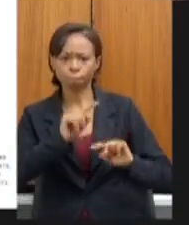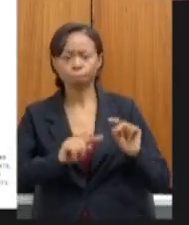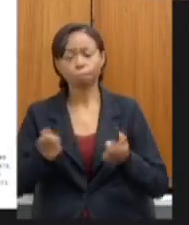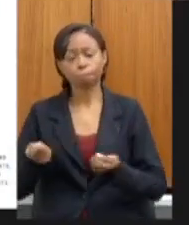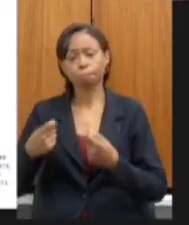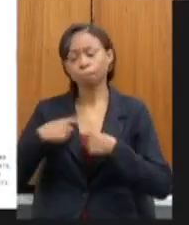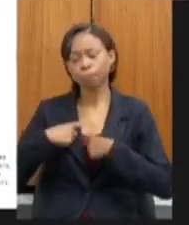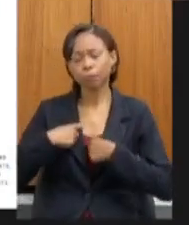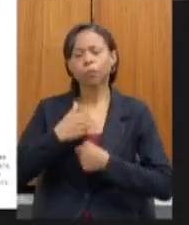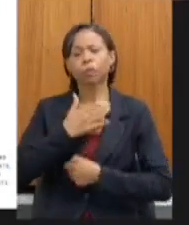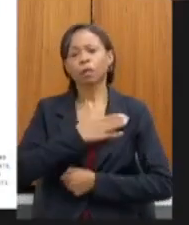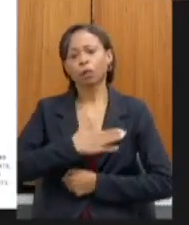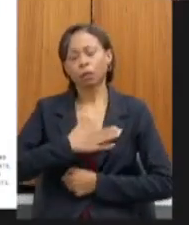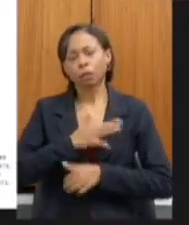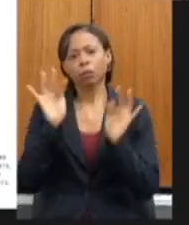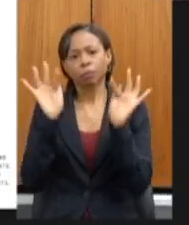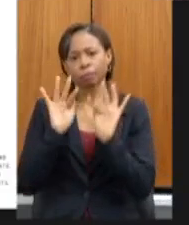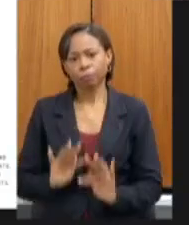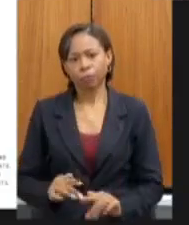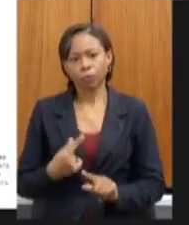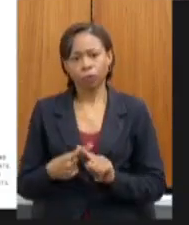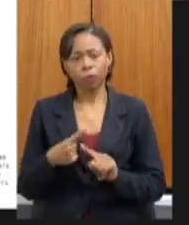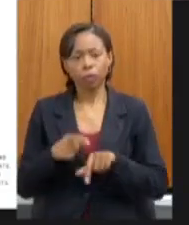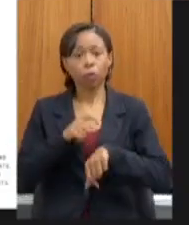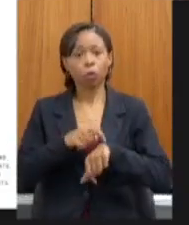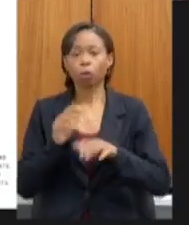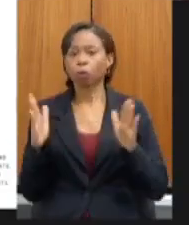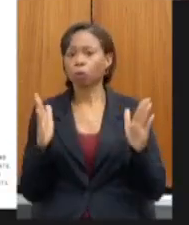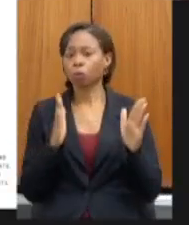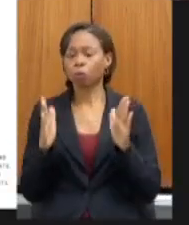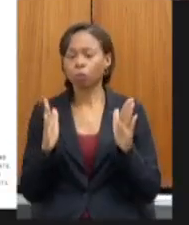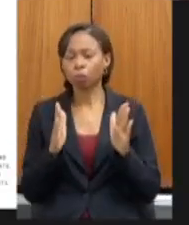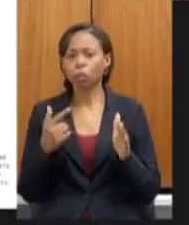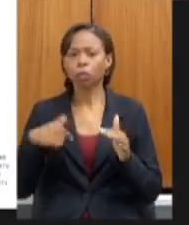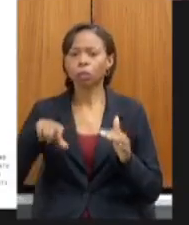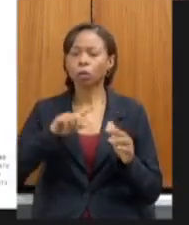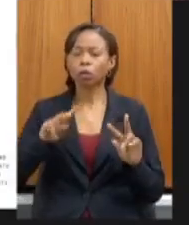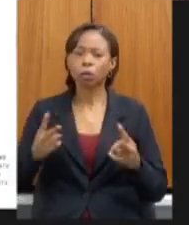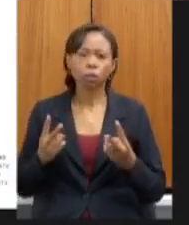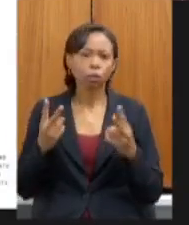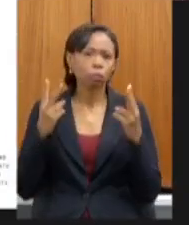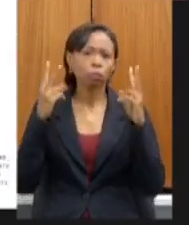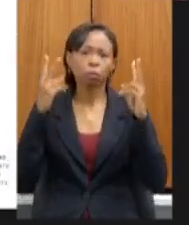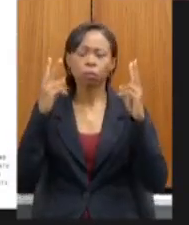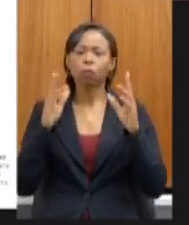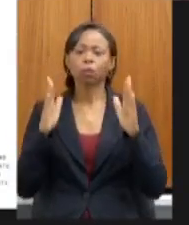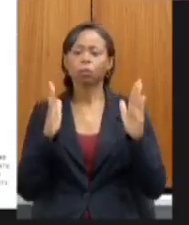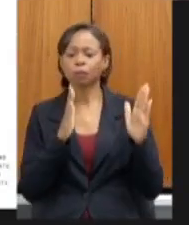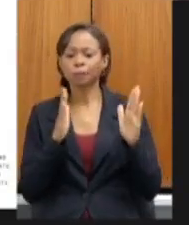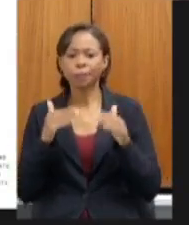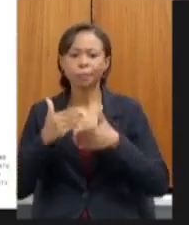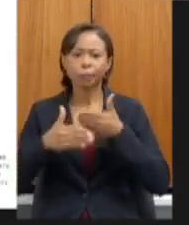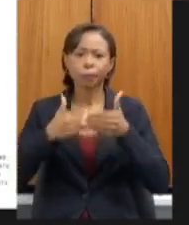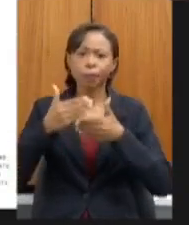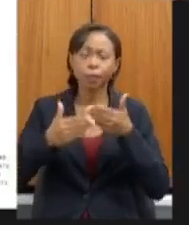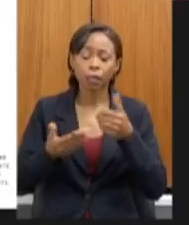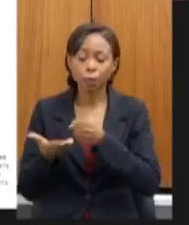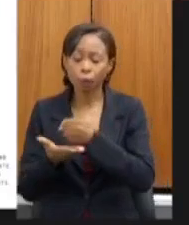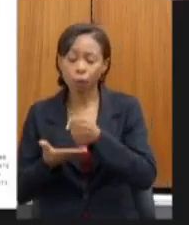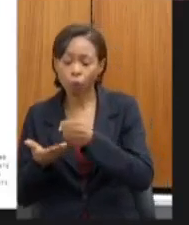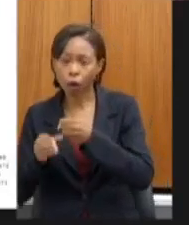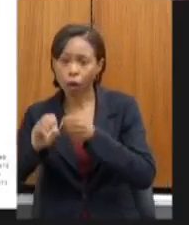alegria de ser um momento em que a gente realmente comemora essa aproximação do processo da educação básica com o ensino superior